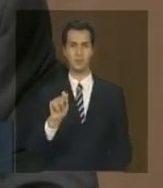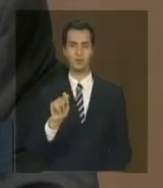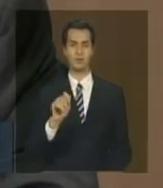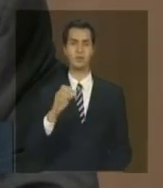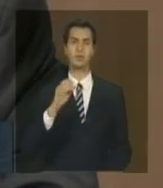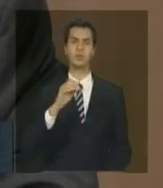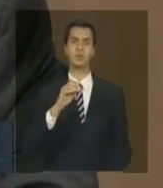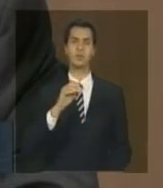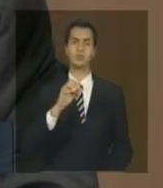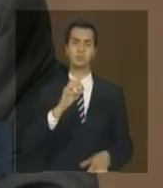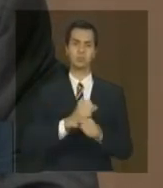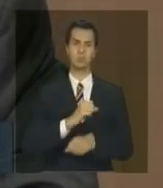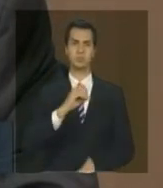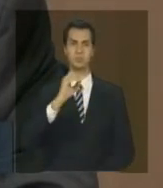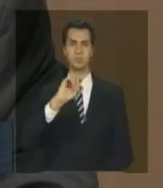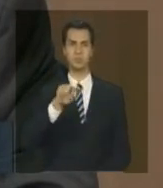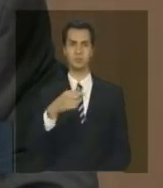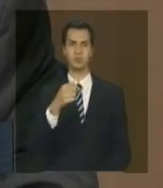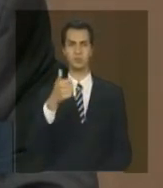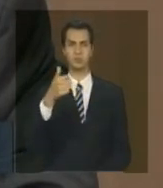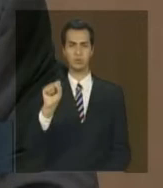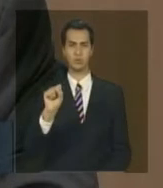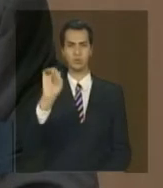0,18%